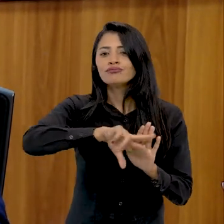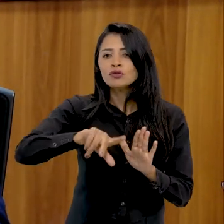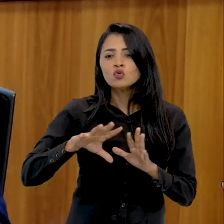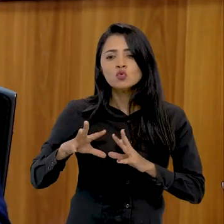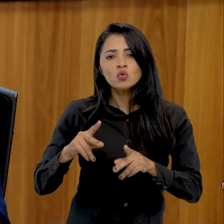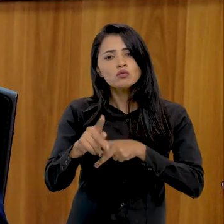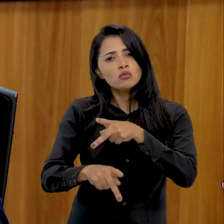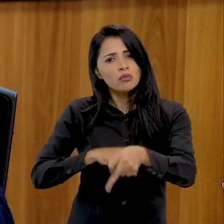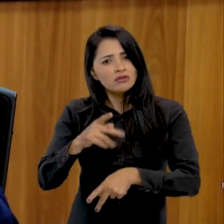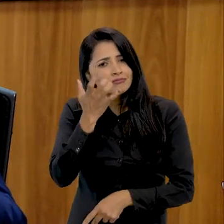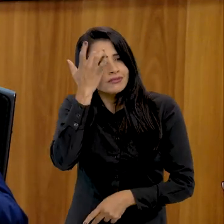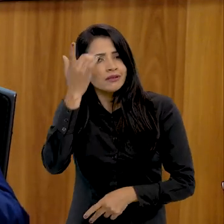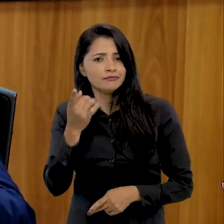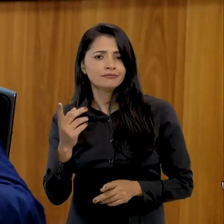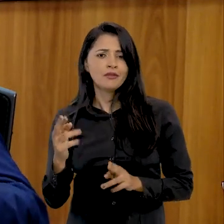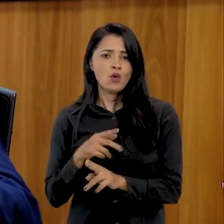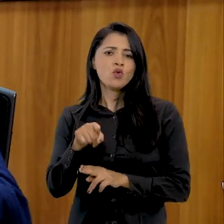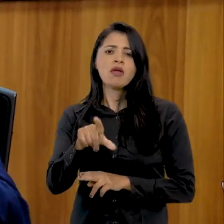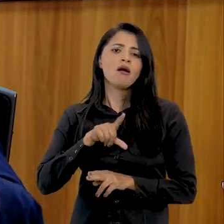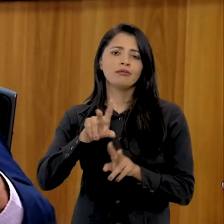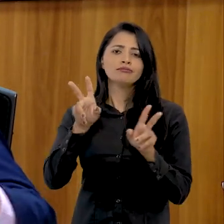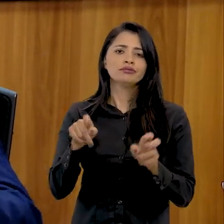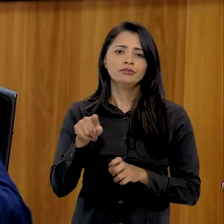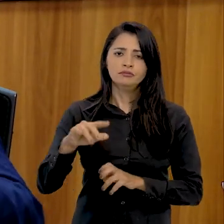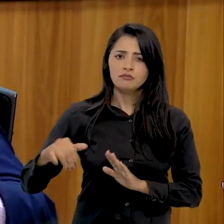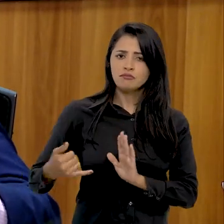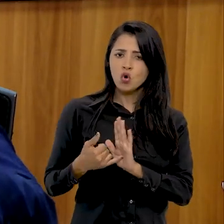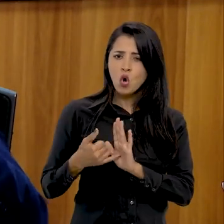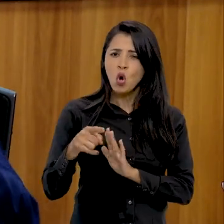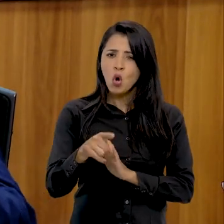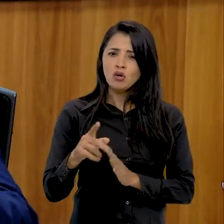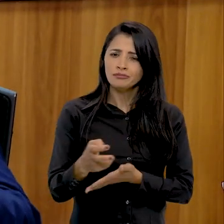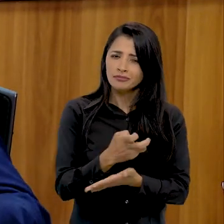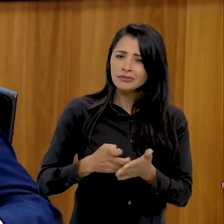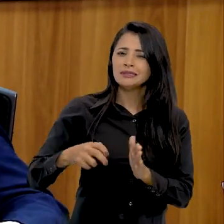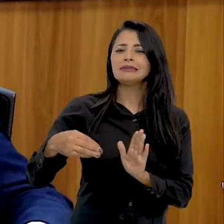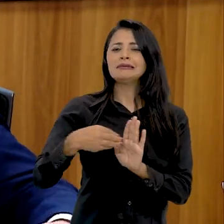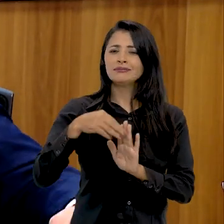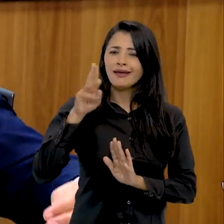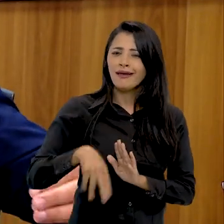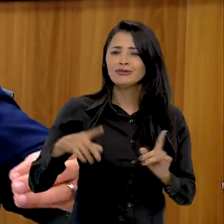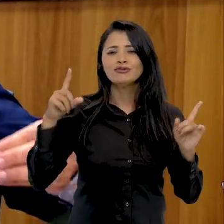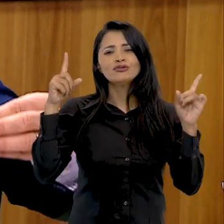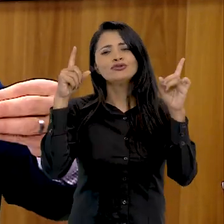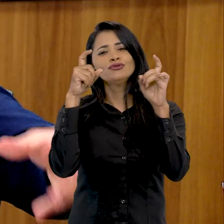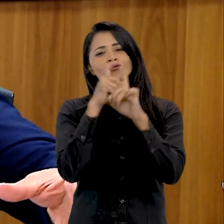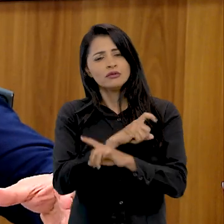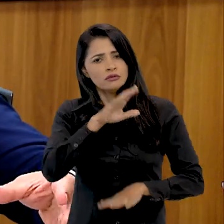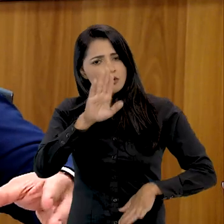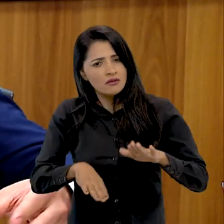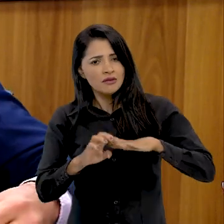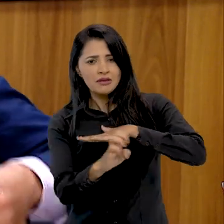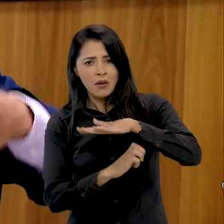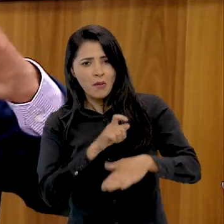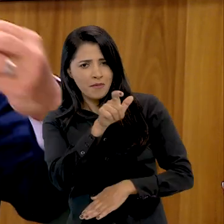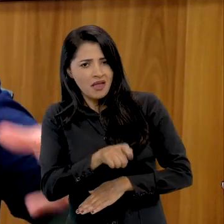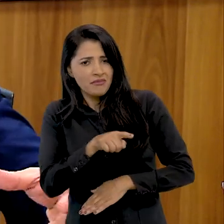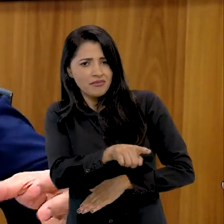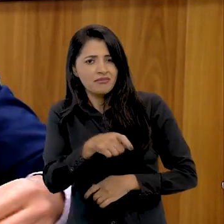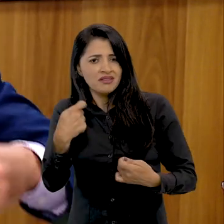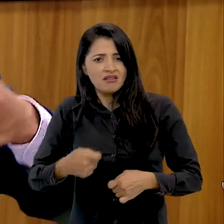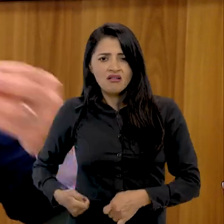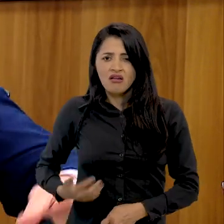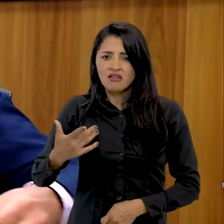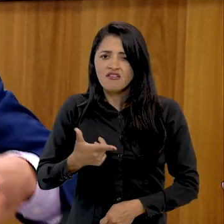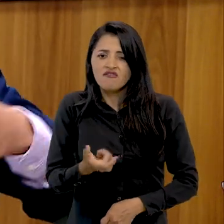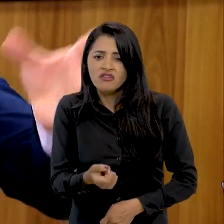como um todo, em relação aos impostos. O sistema tributário e os impostos do Brasil são muito complexos. Às vezes, um empresário precisa gastar